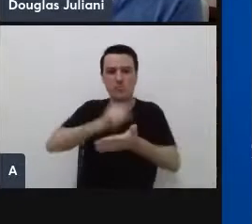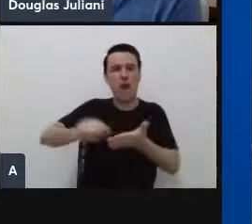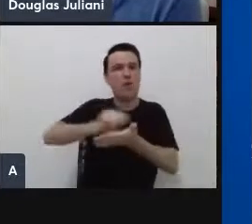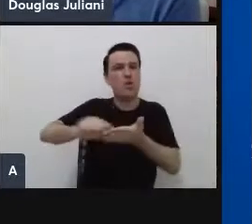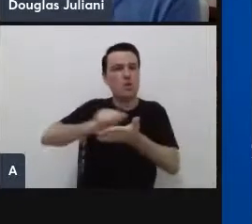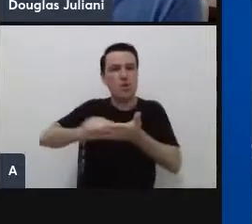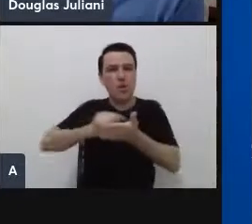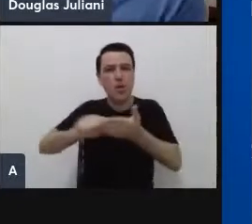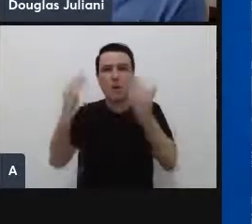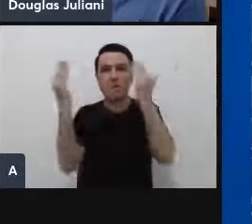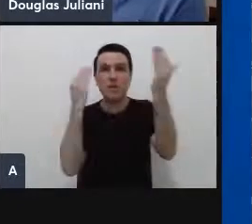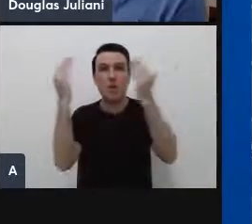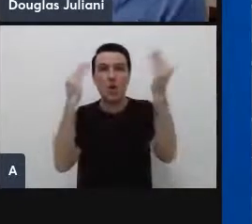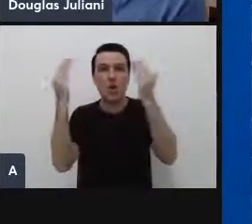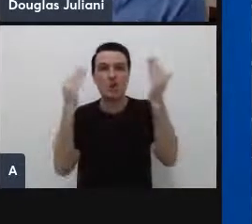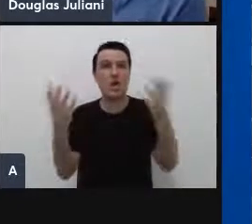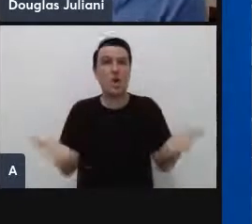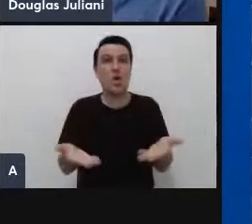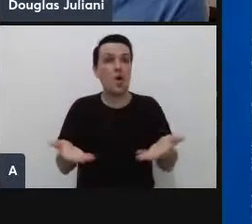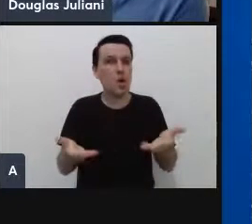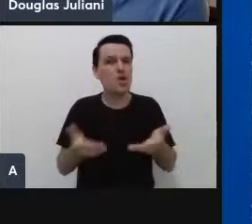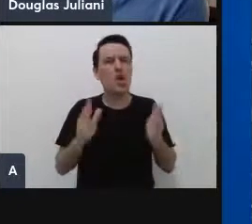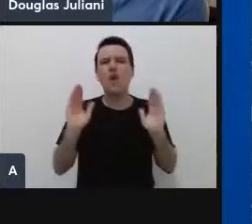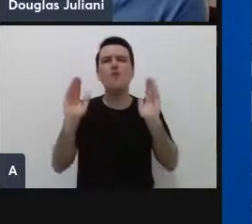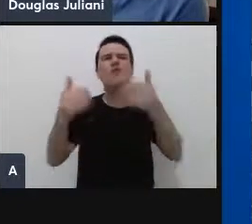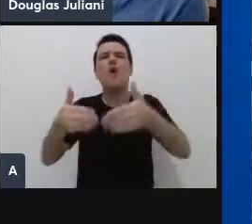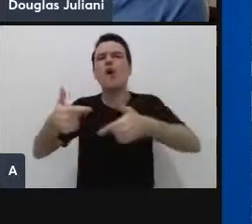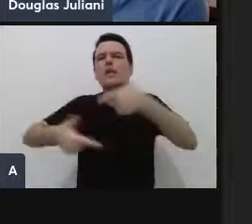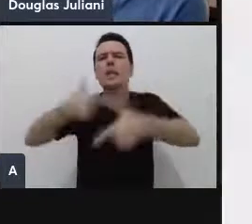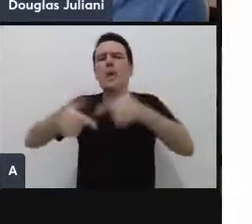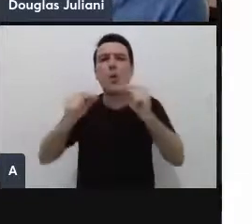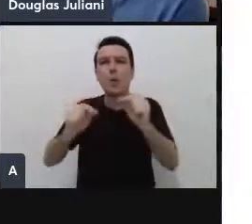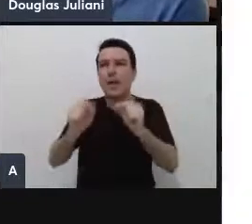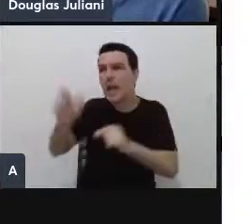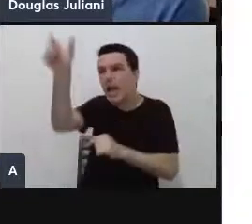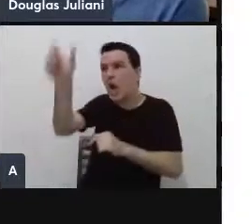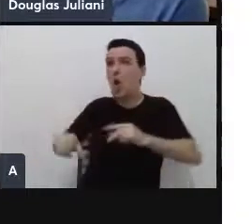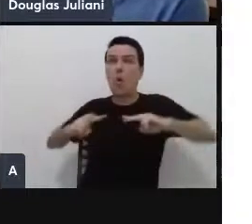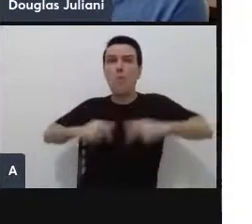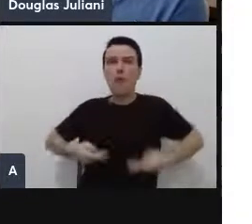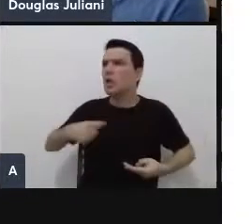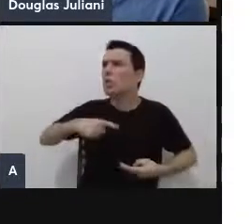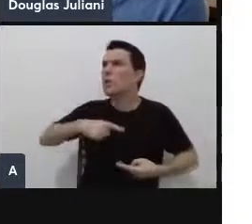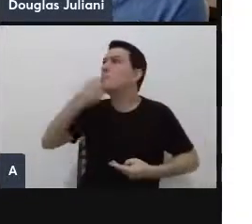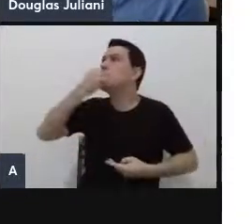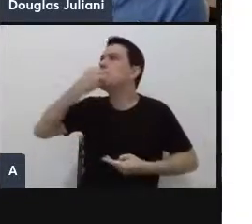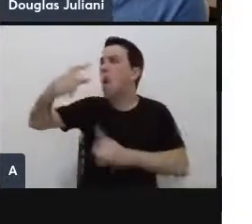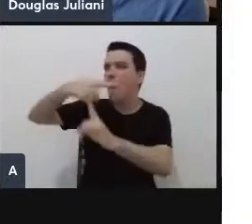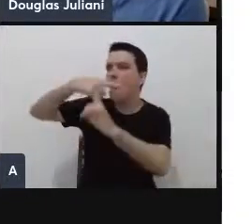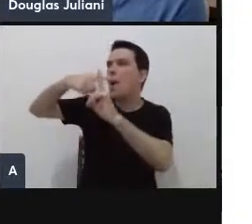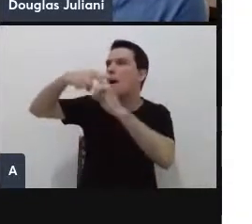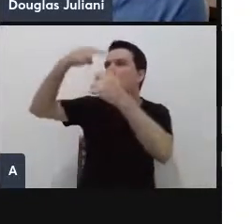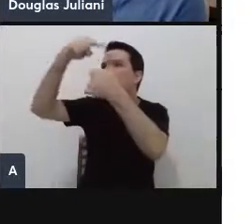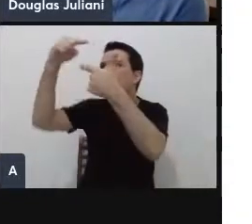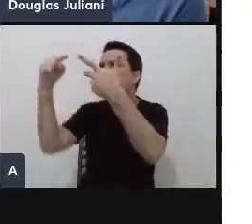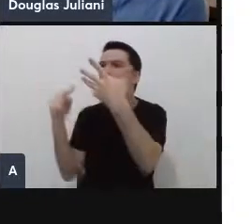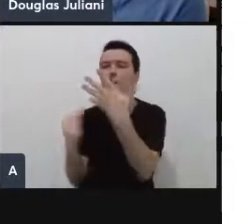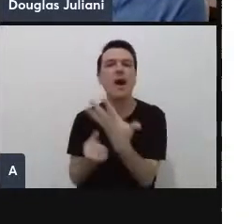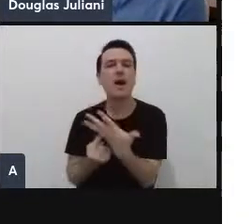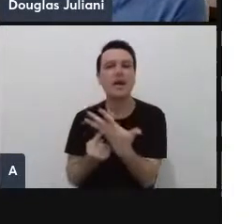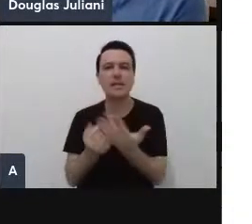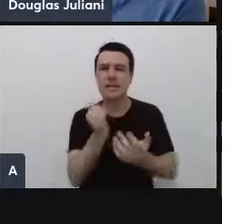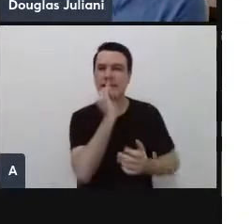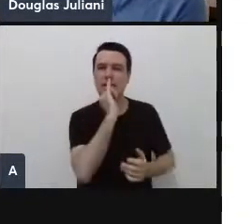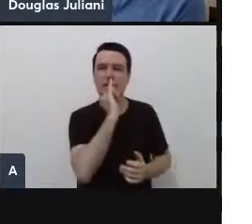mais recente, que busca trabalhar a questão das virtudes humanas. Ou seja, não é só aquela